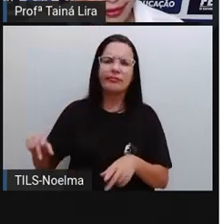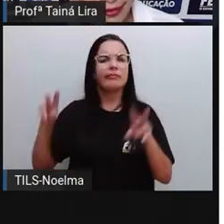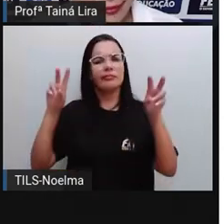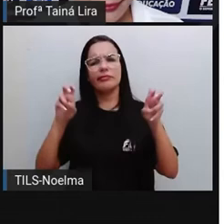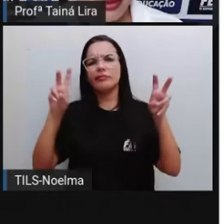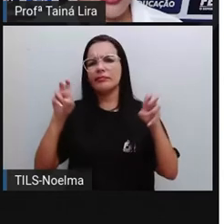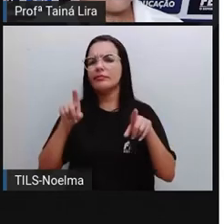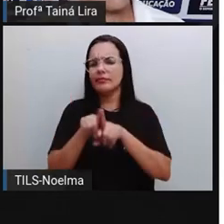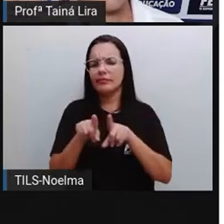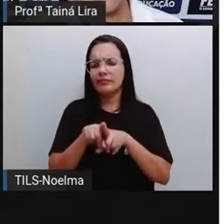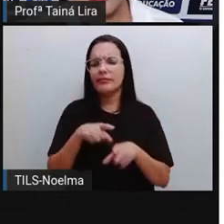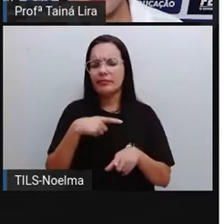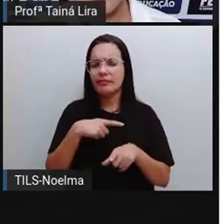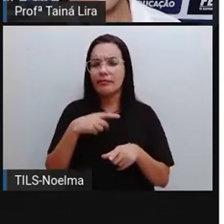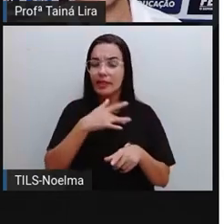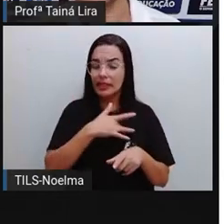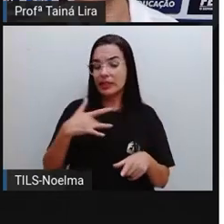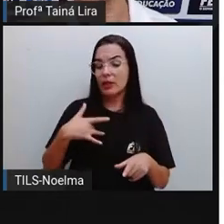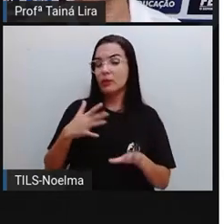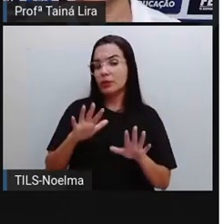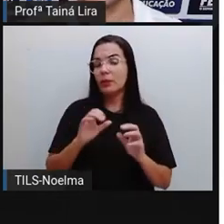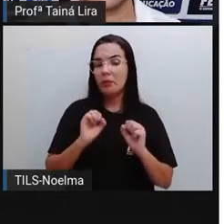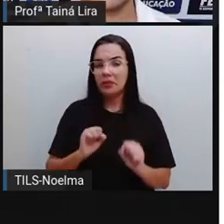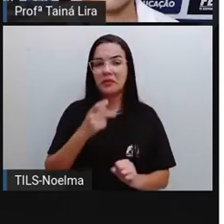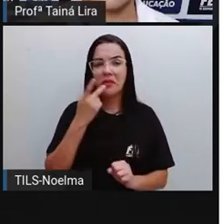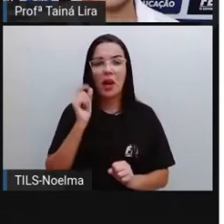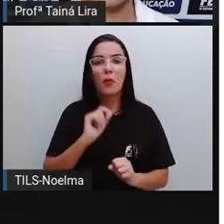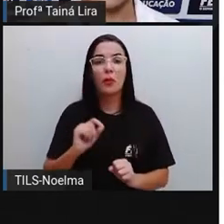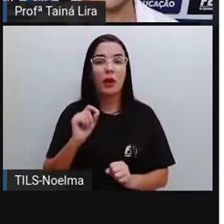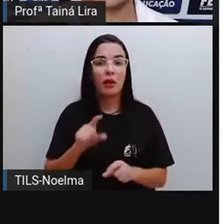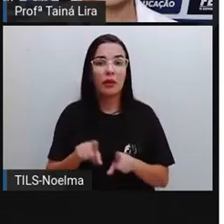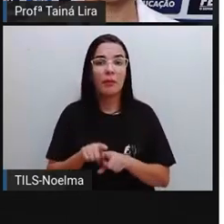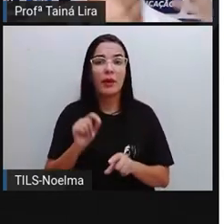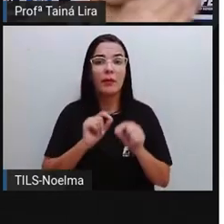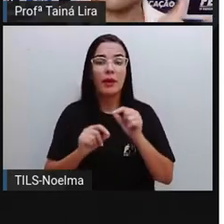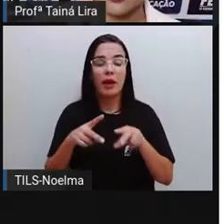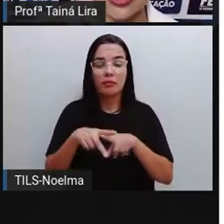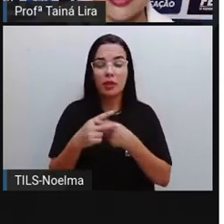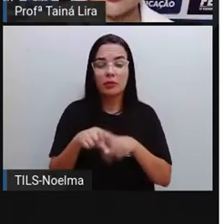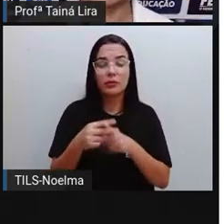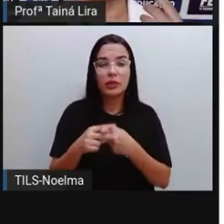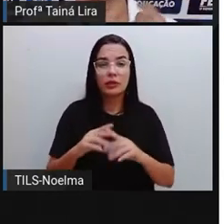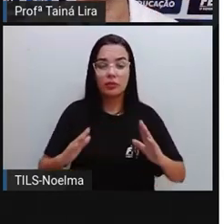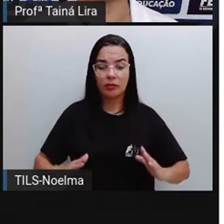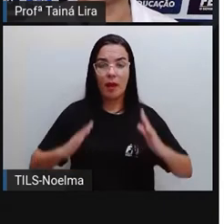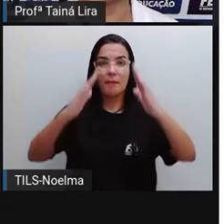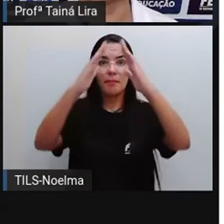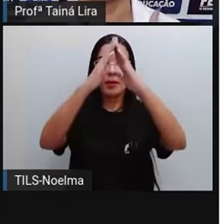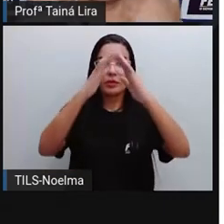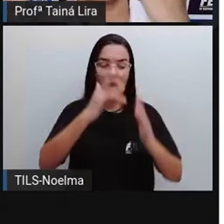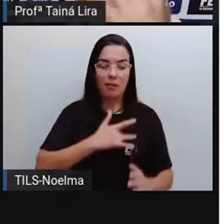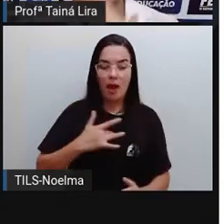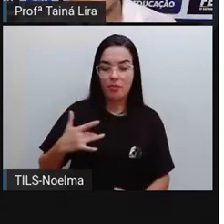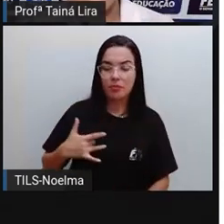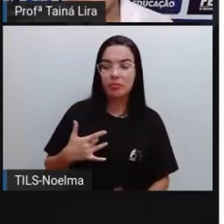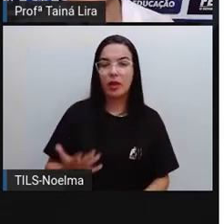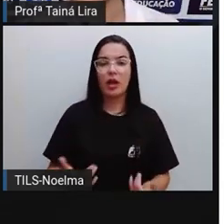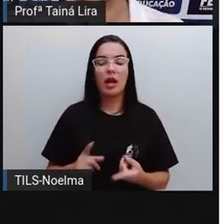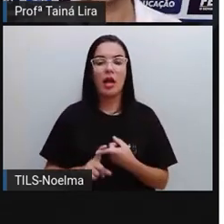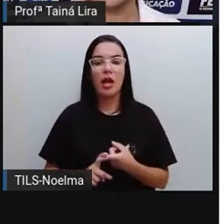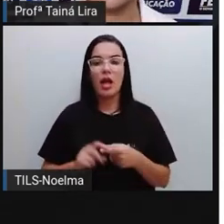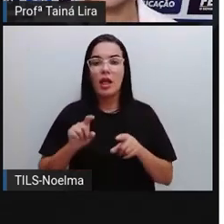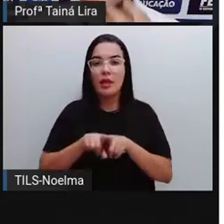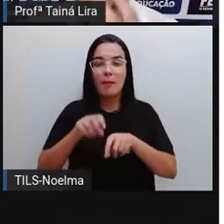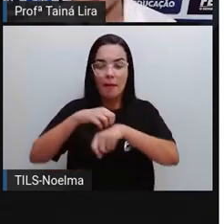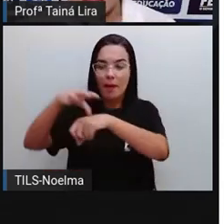pandemia, tá? A gente poderia falar aí da questão da manutenção dos postos de saúde, da distribuição das